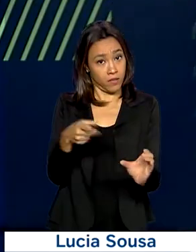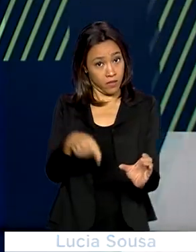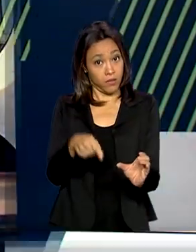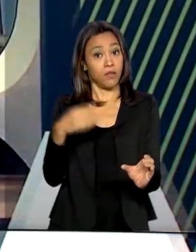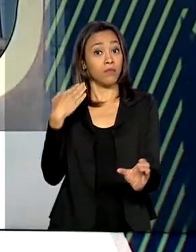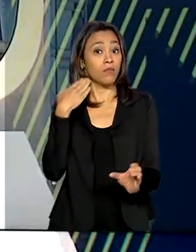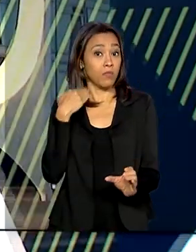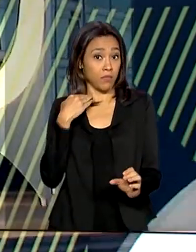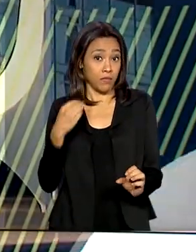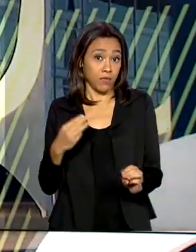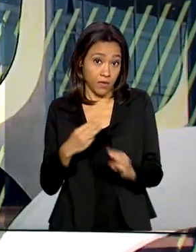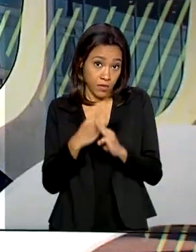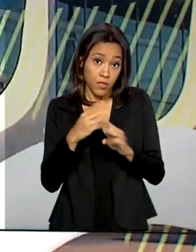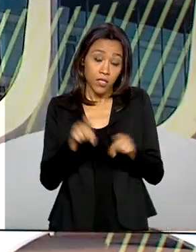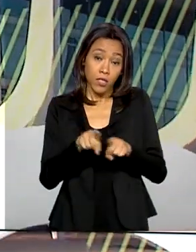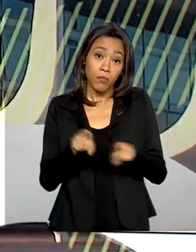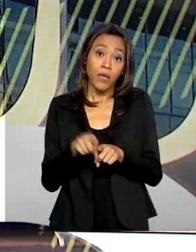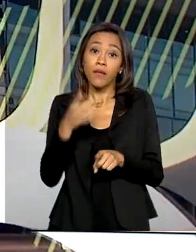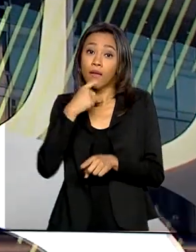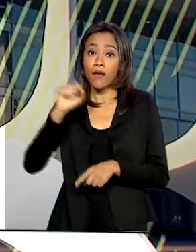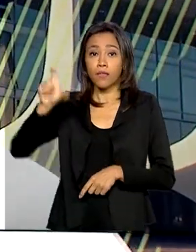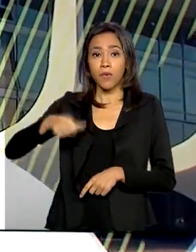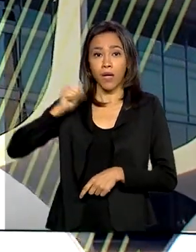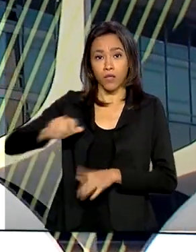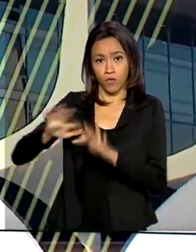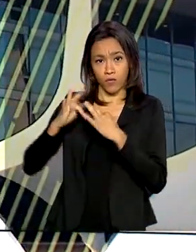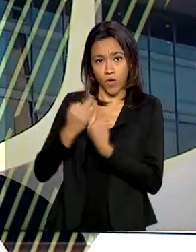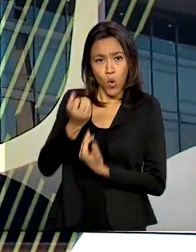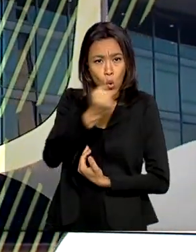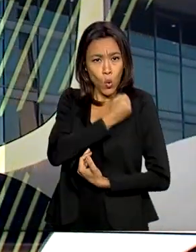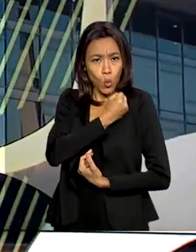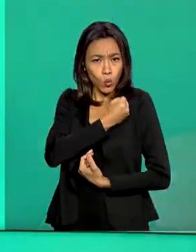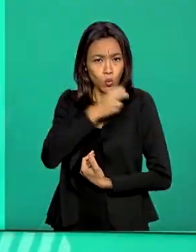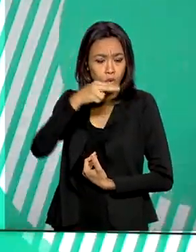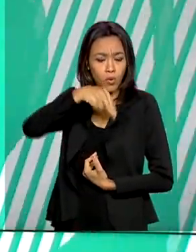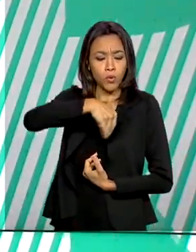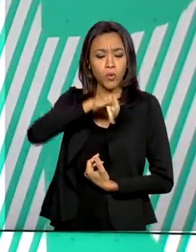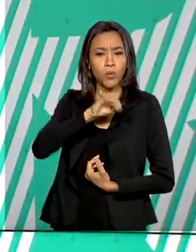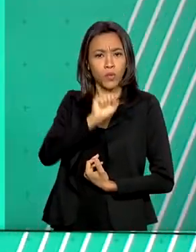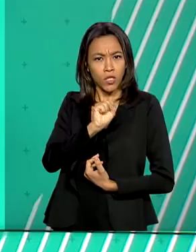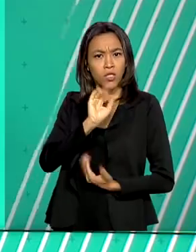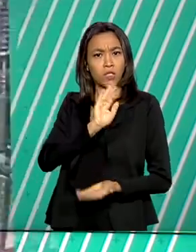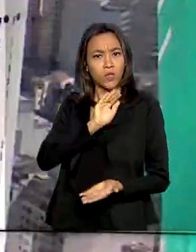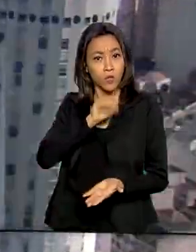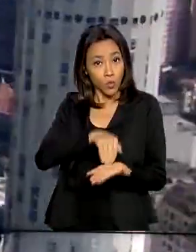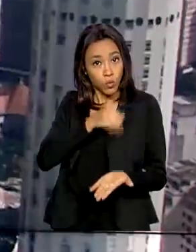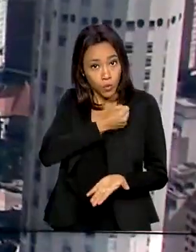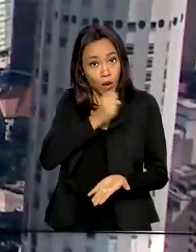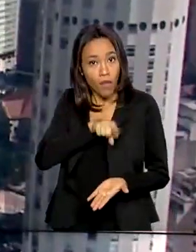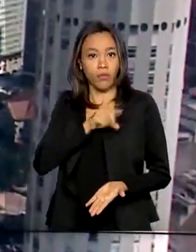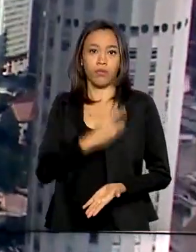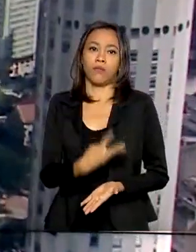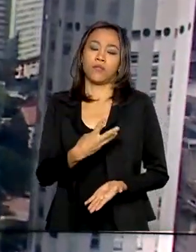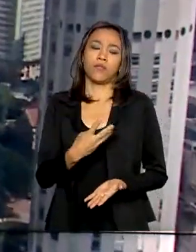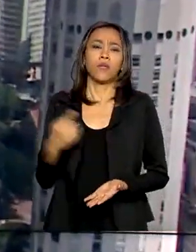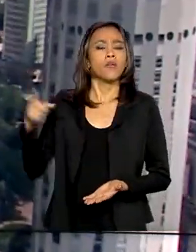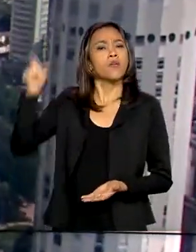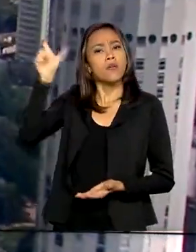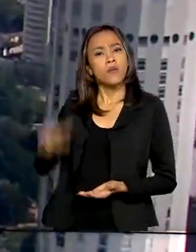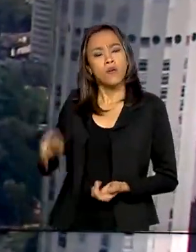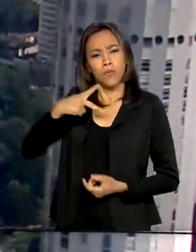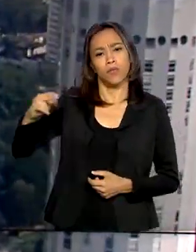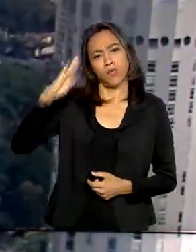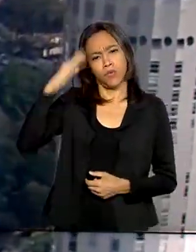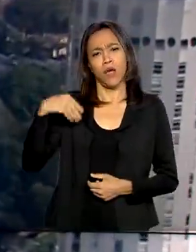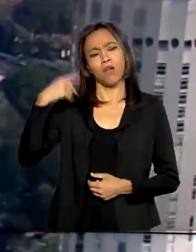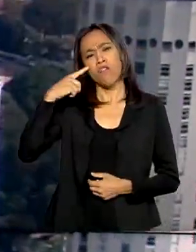Bolsa Família com o número de inscrição social final 3. Pelas redes sociais, o presidente Jair Bolsonaro fez um balanço